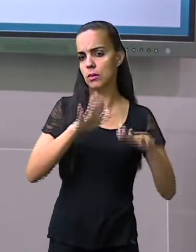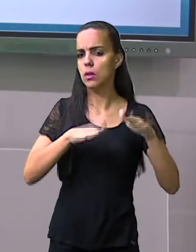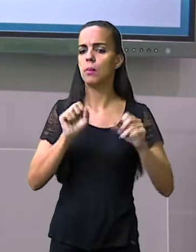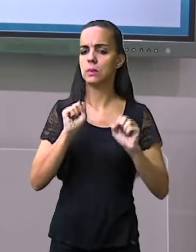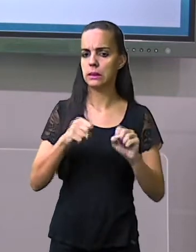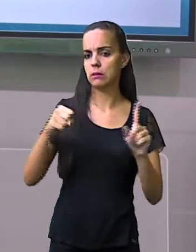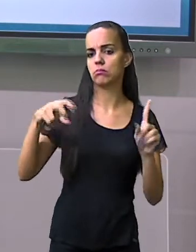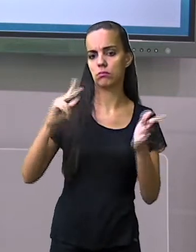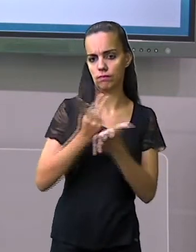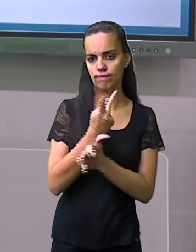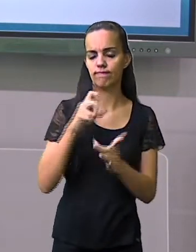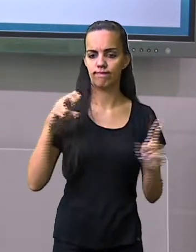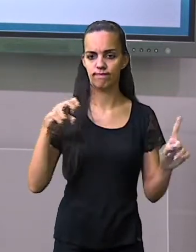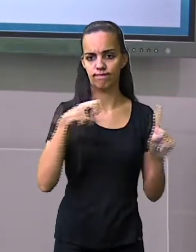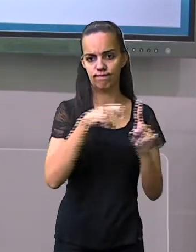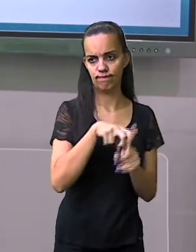acidente.